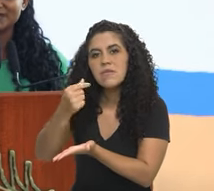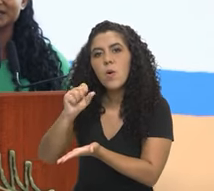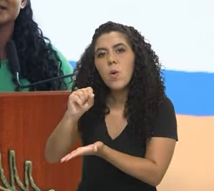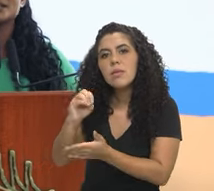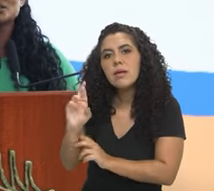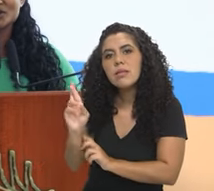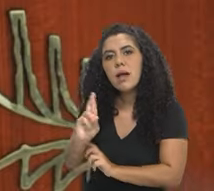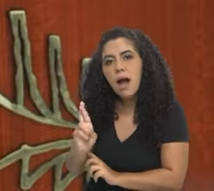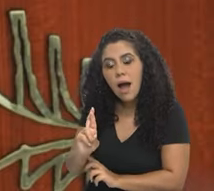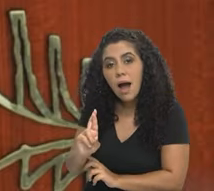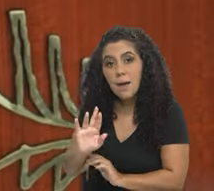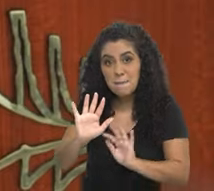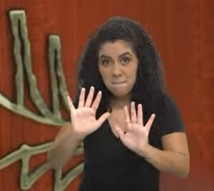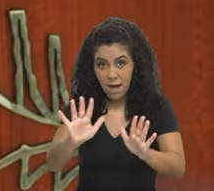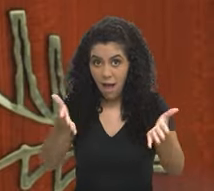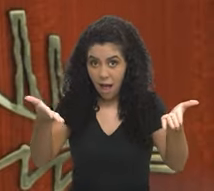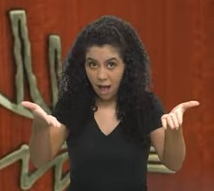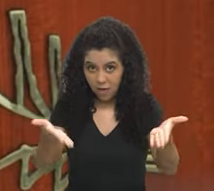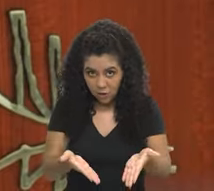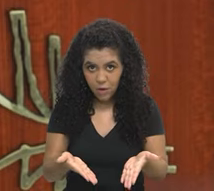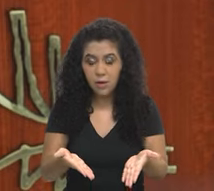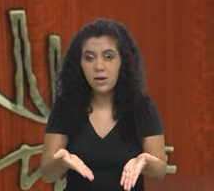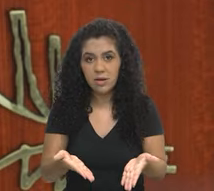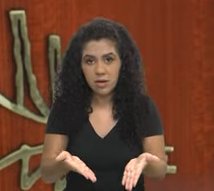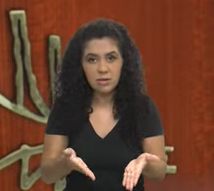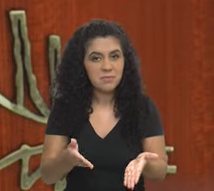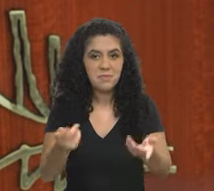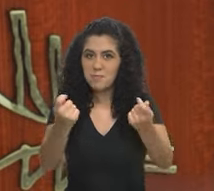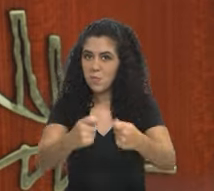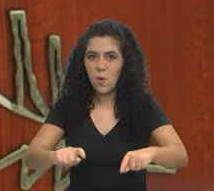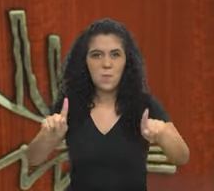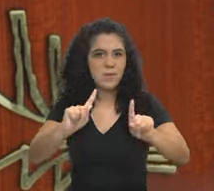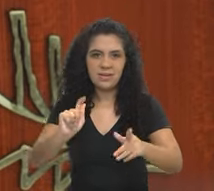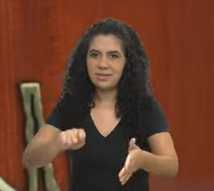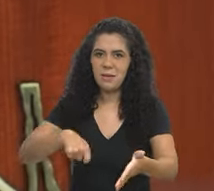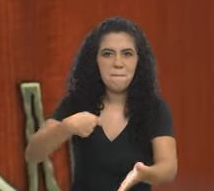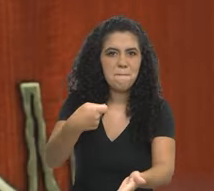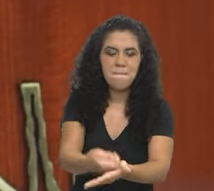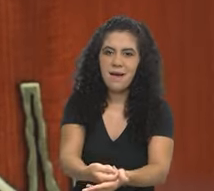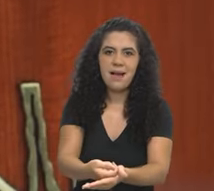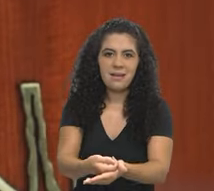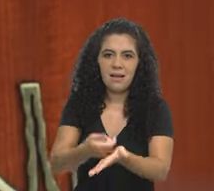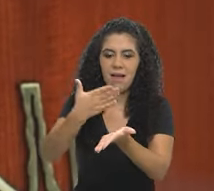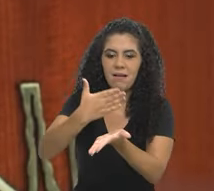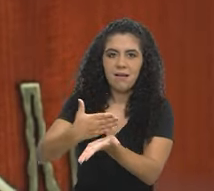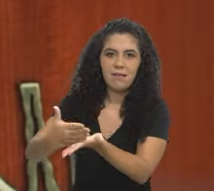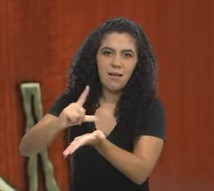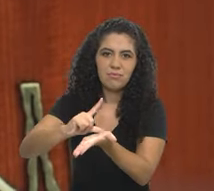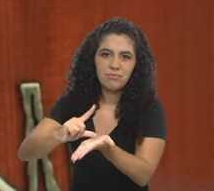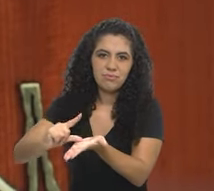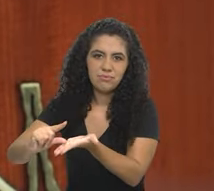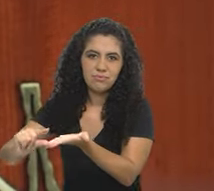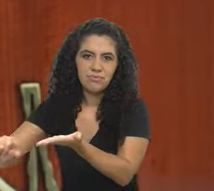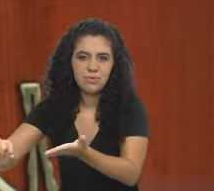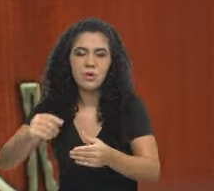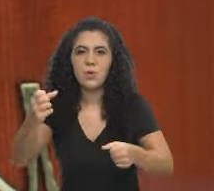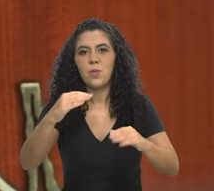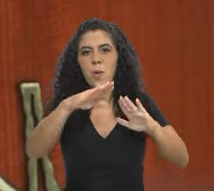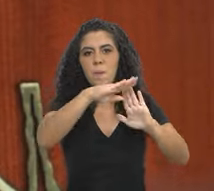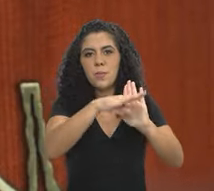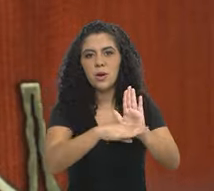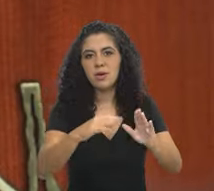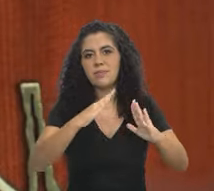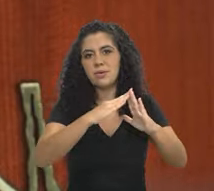máxima de 80 reais. E agora não vamos mais pagar a